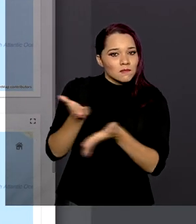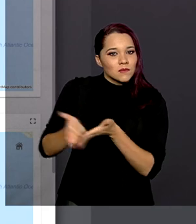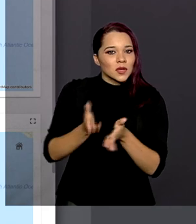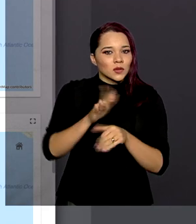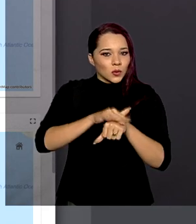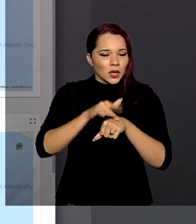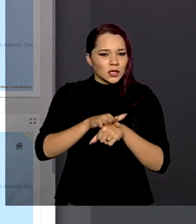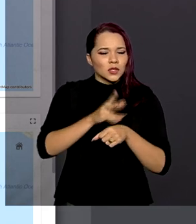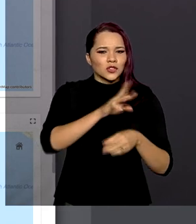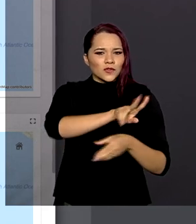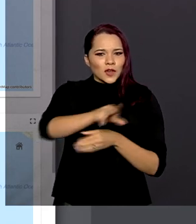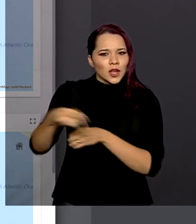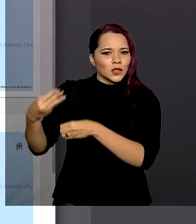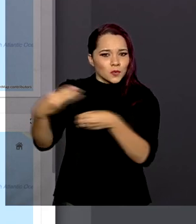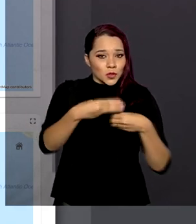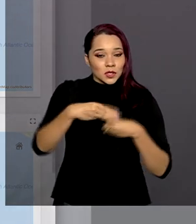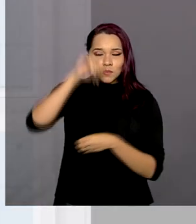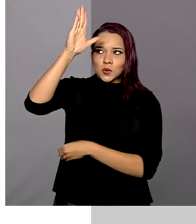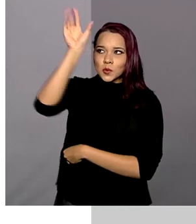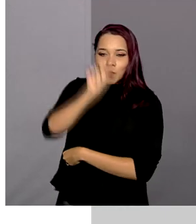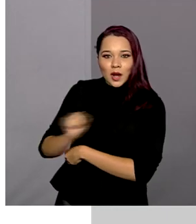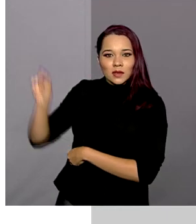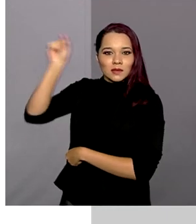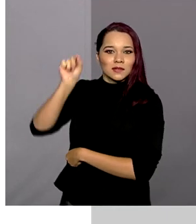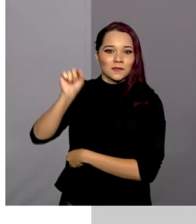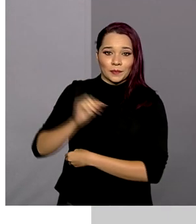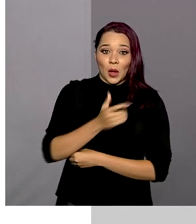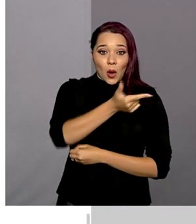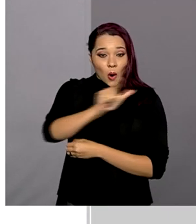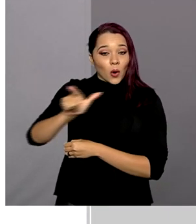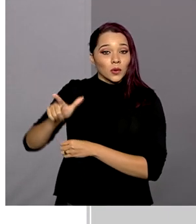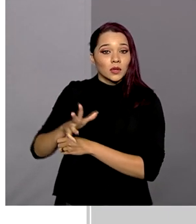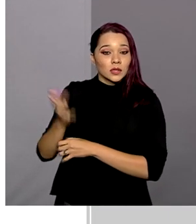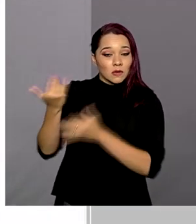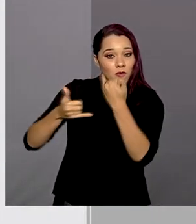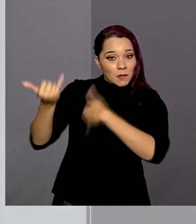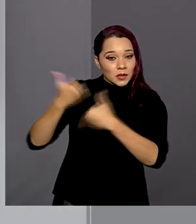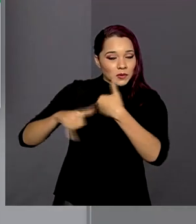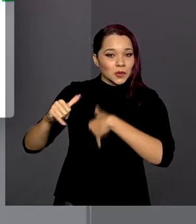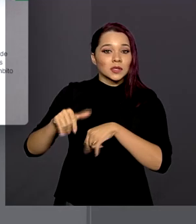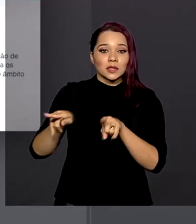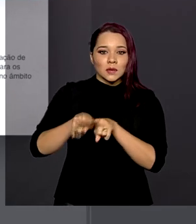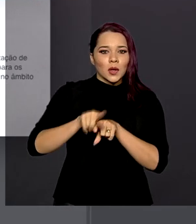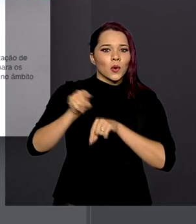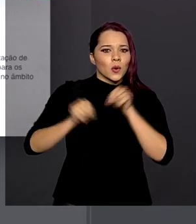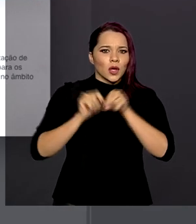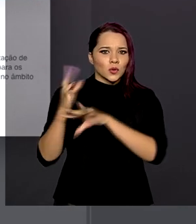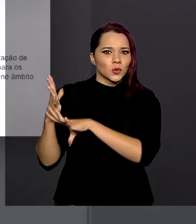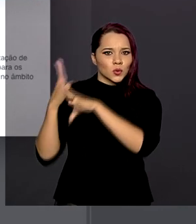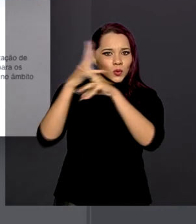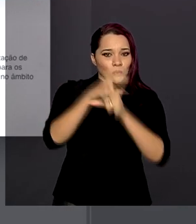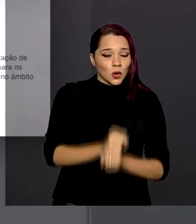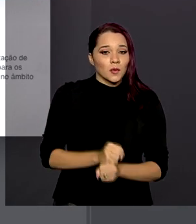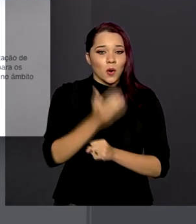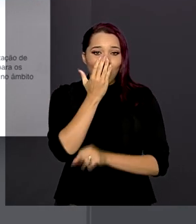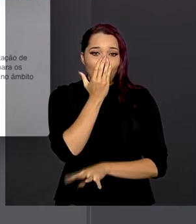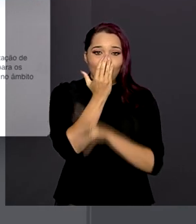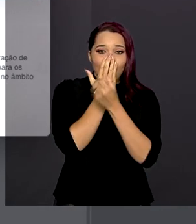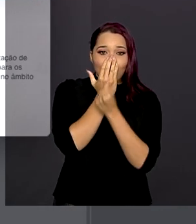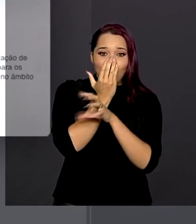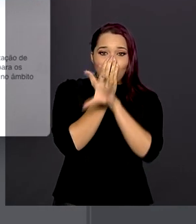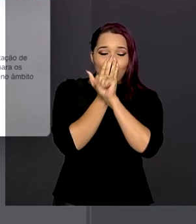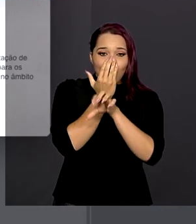diferentes municípios brasileiros. Outros dados disponíveis são sobre o total de respiradores